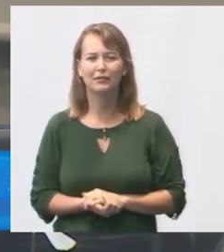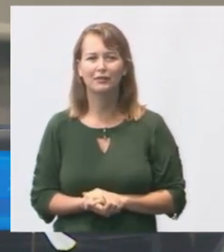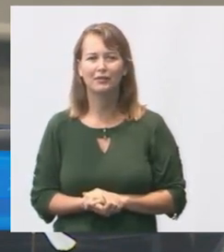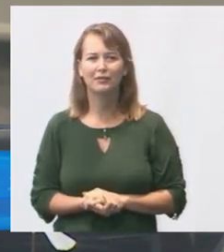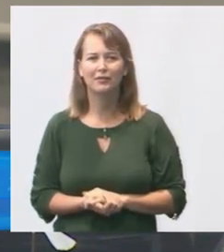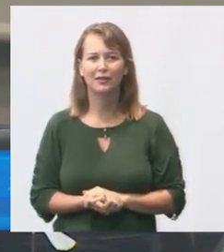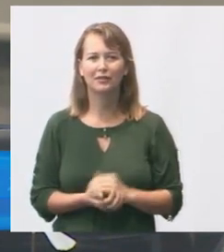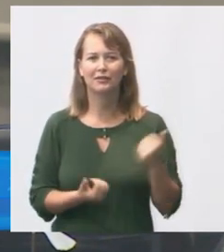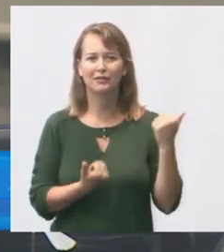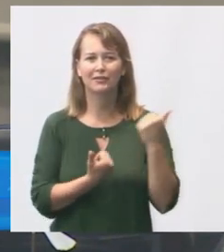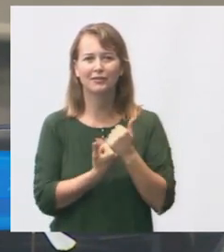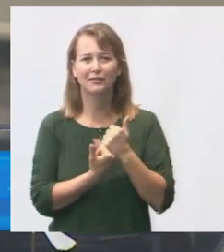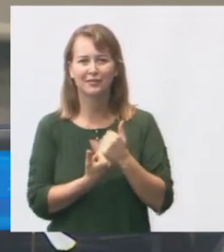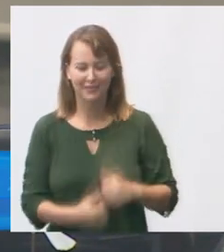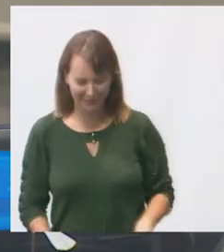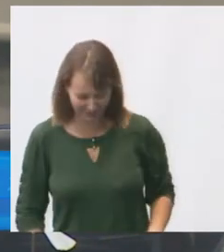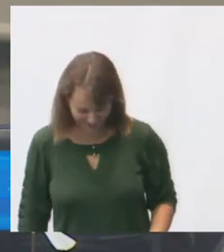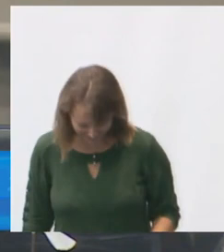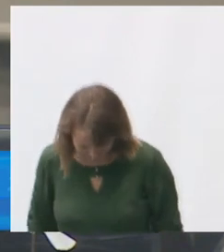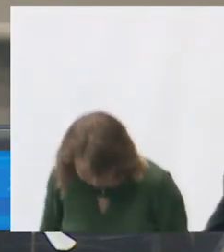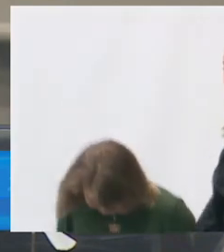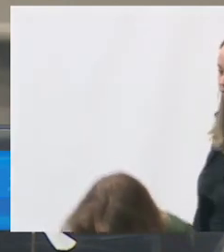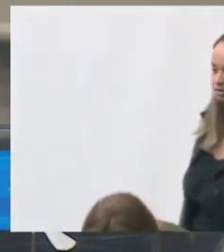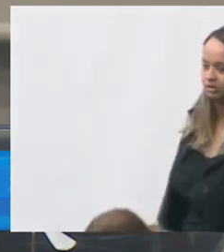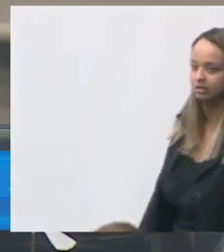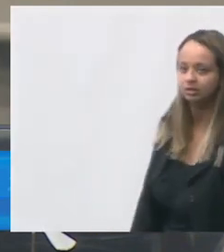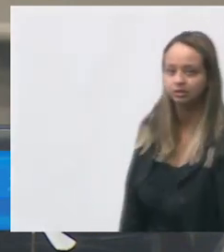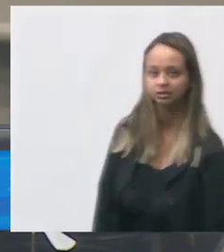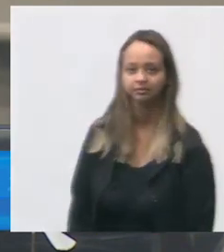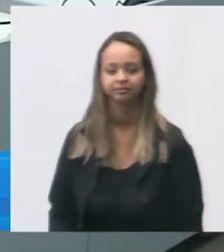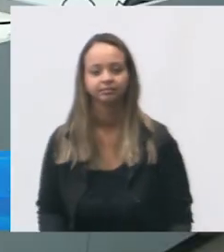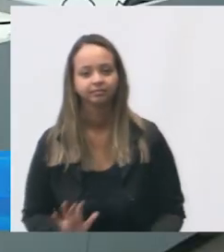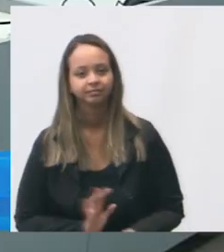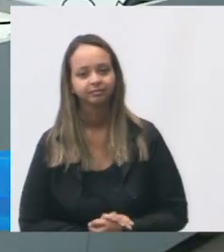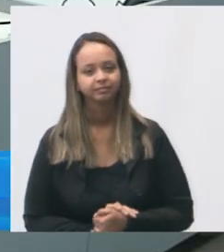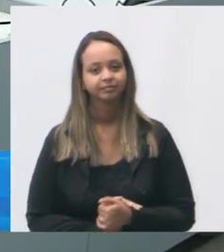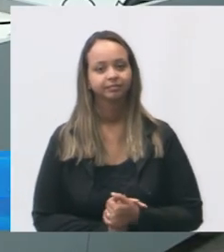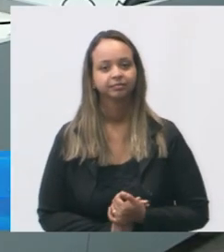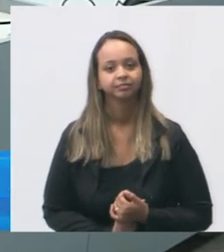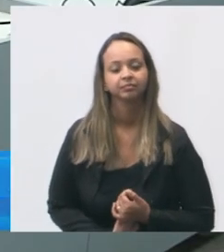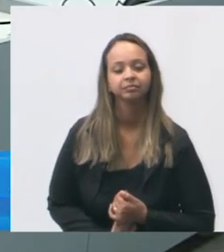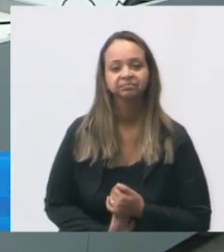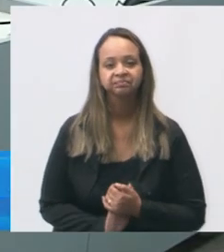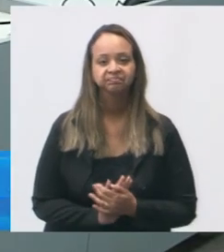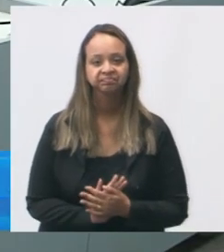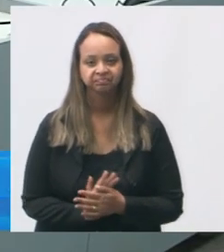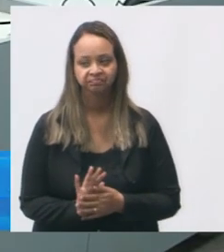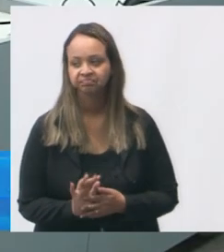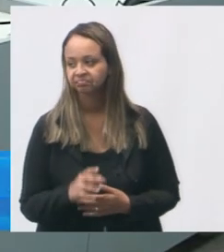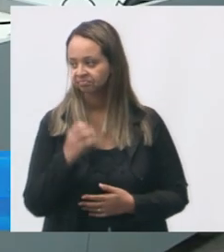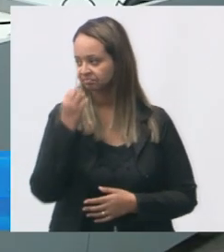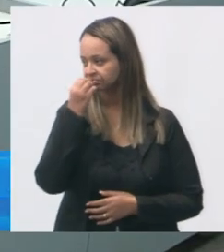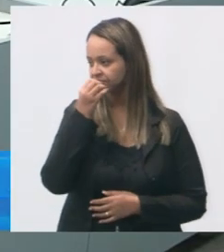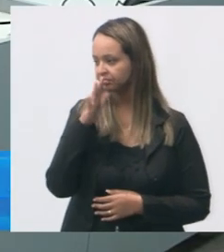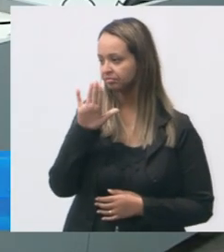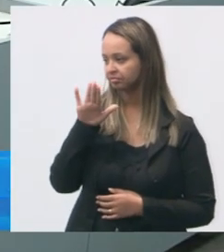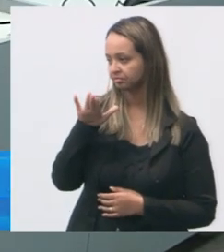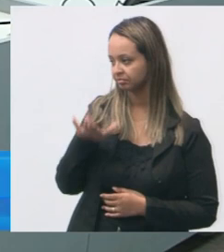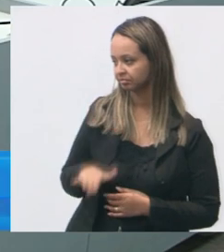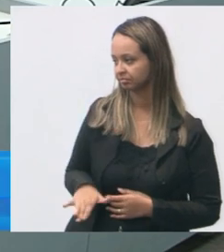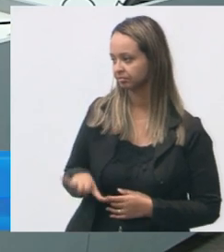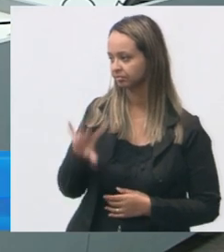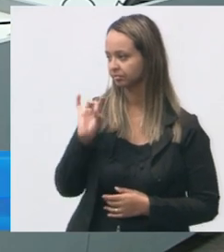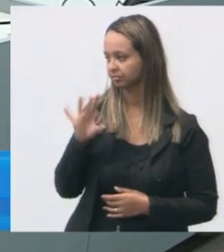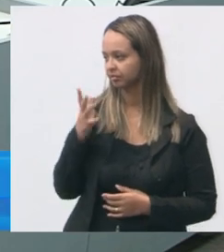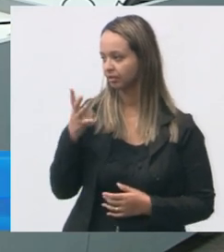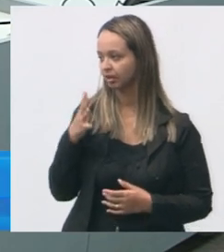a gente concluir a nossa reunião no prazo regimental vereador Mazin boa tarde boa tarde isso eu queria fazer